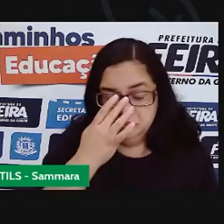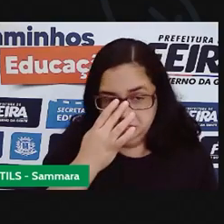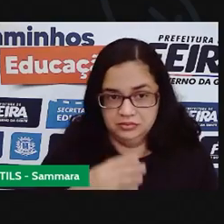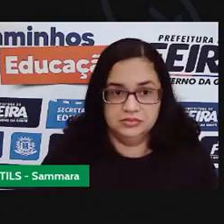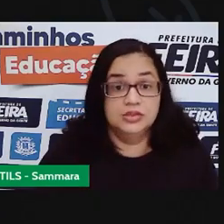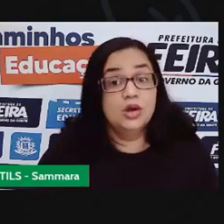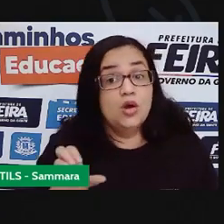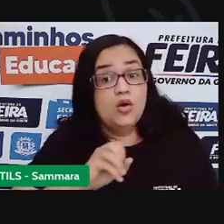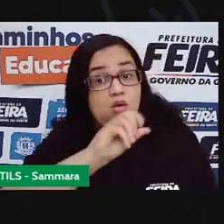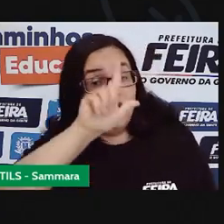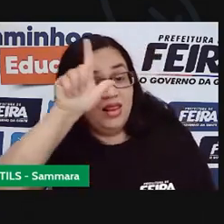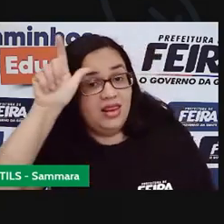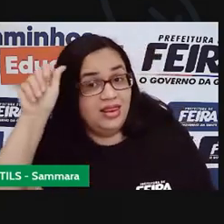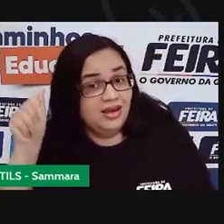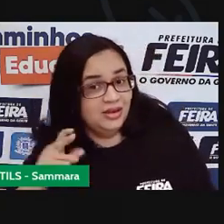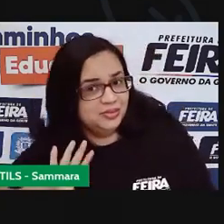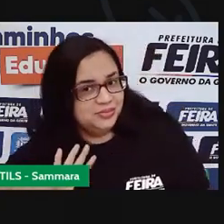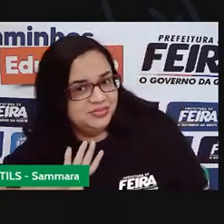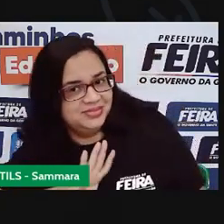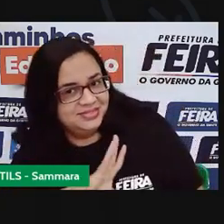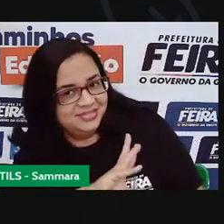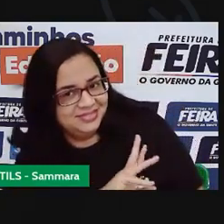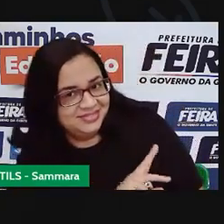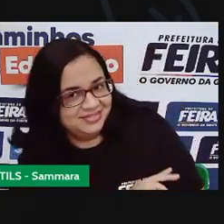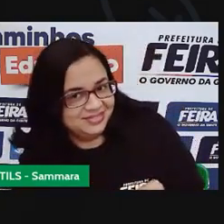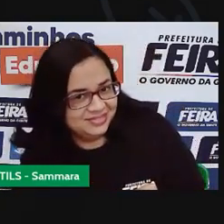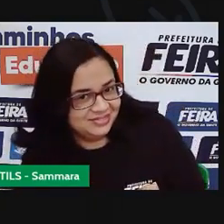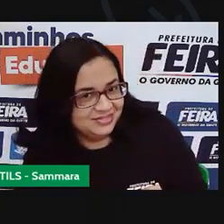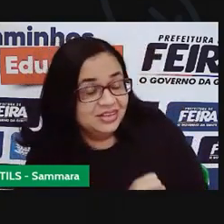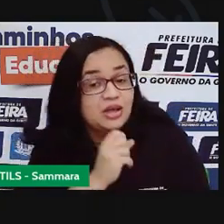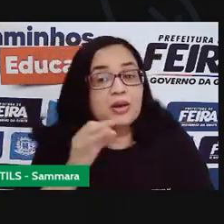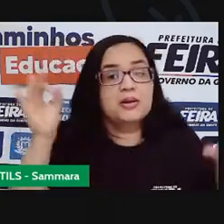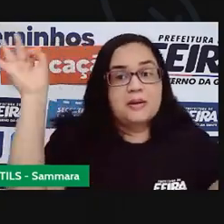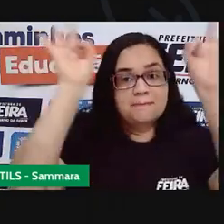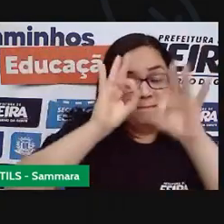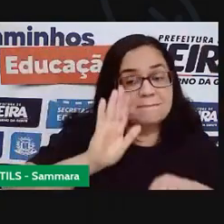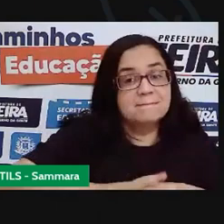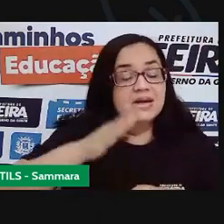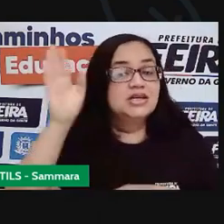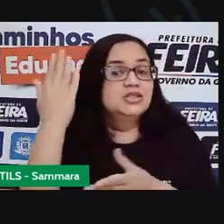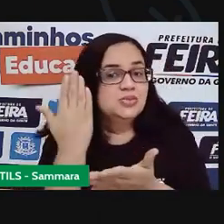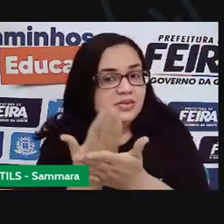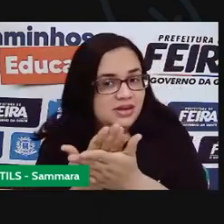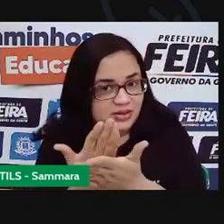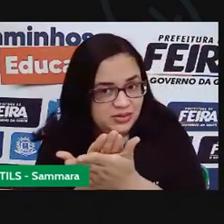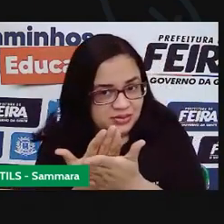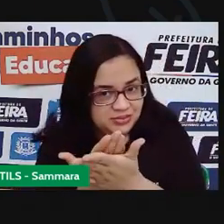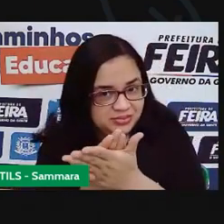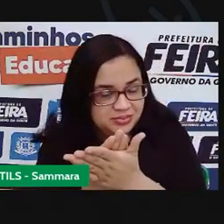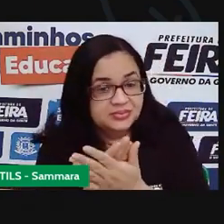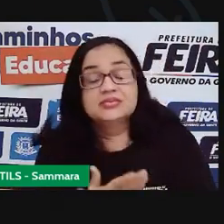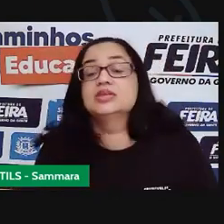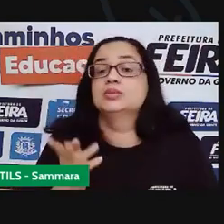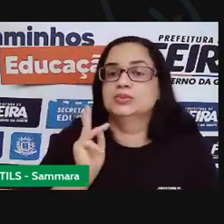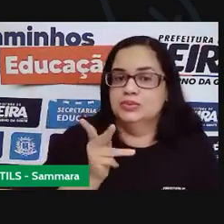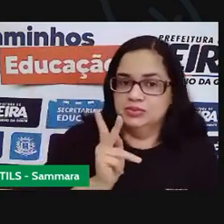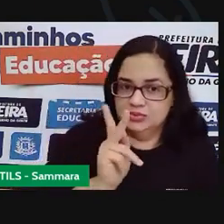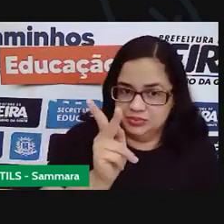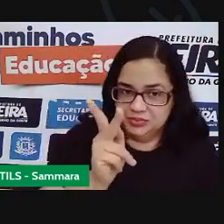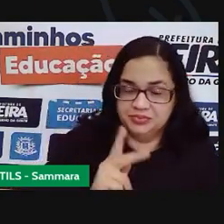Olá, amores! E aí, preparados para mais uma aula? Vamos lá?